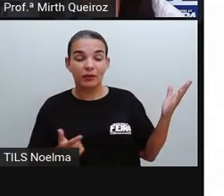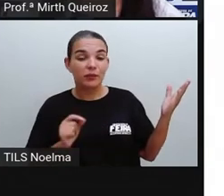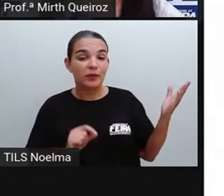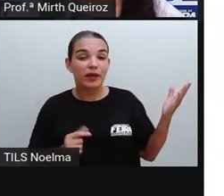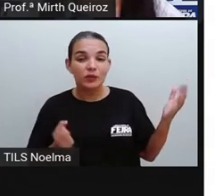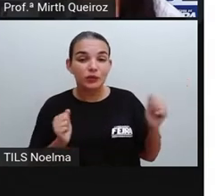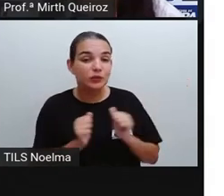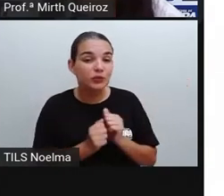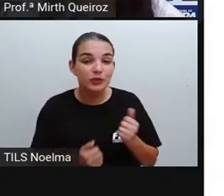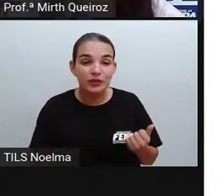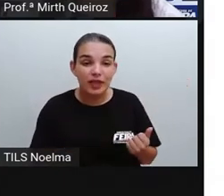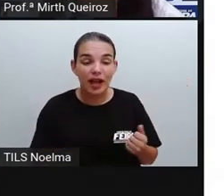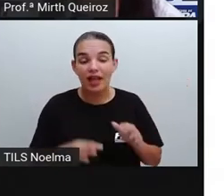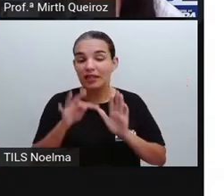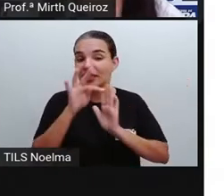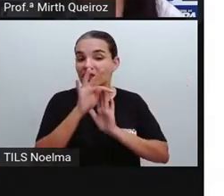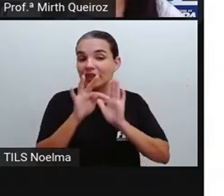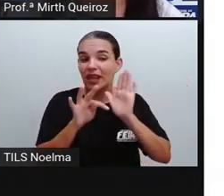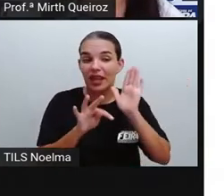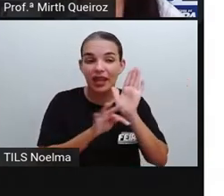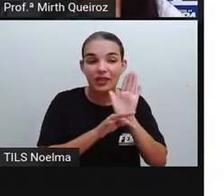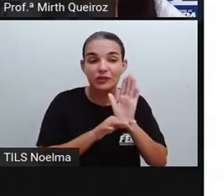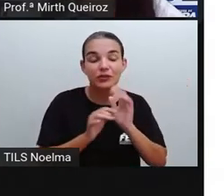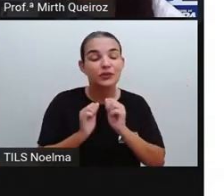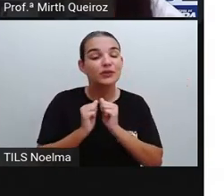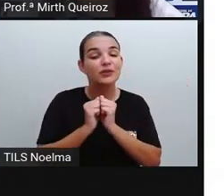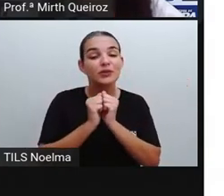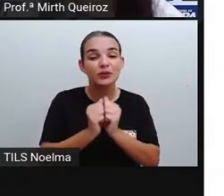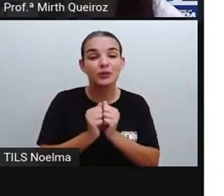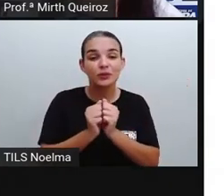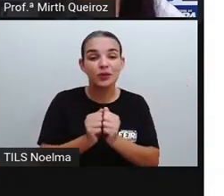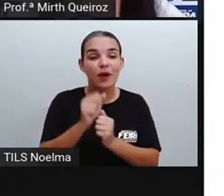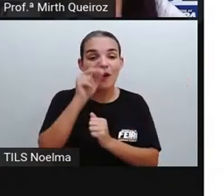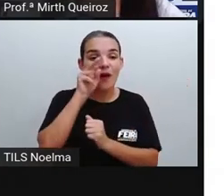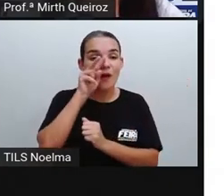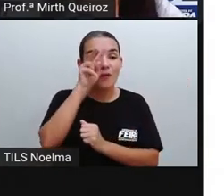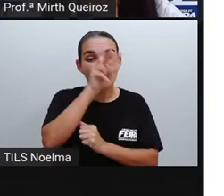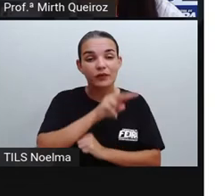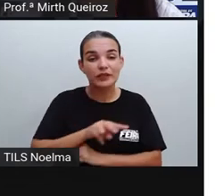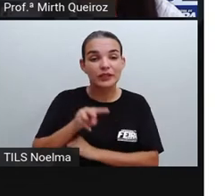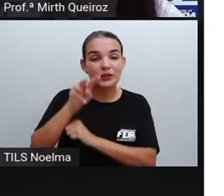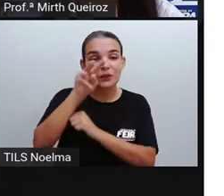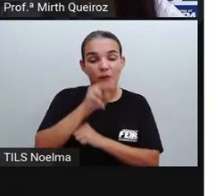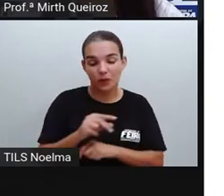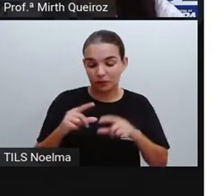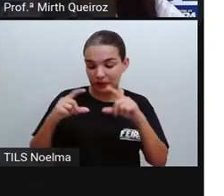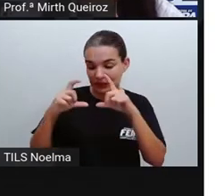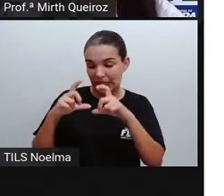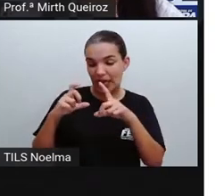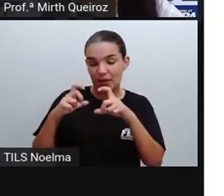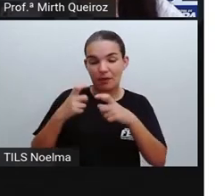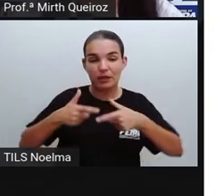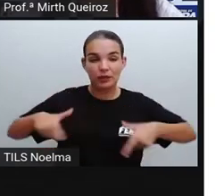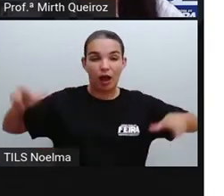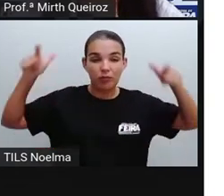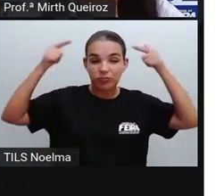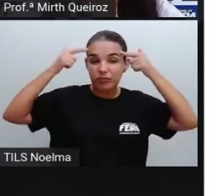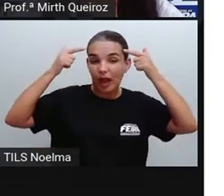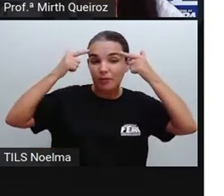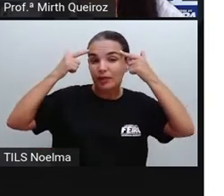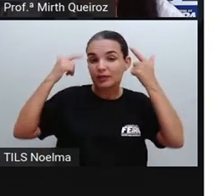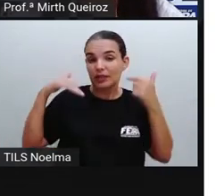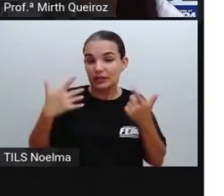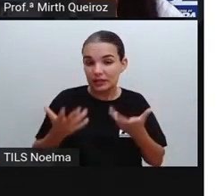o labirinto, sensibilidade proprioceptiva. E esse é um tipo de infográfico, a gente está